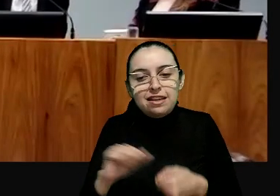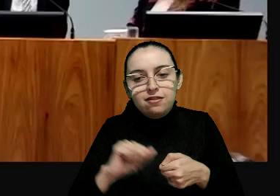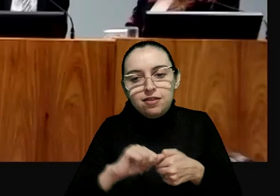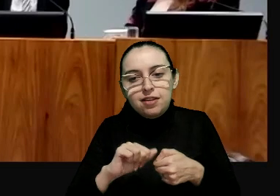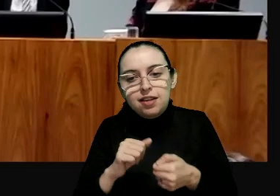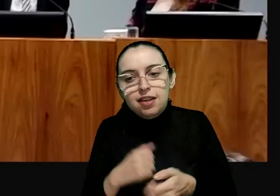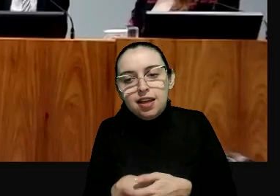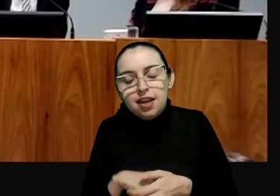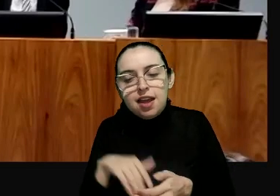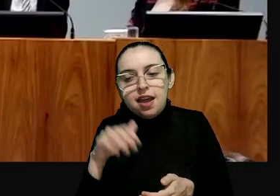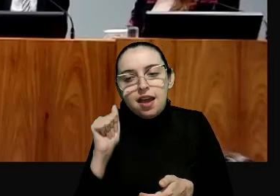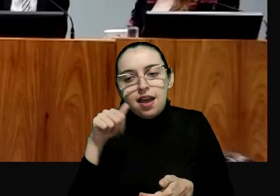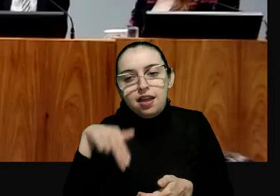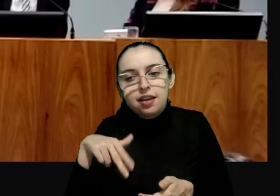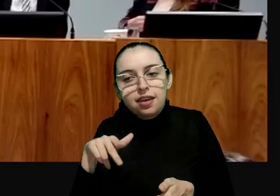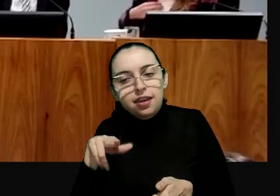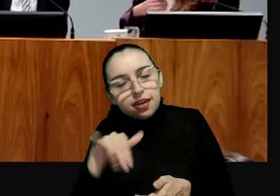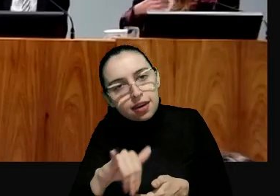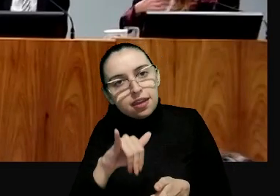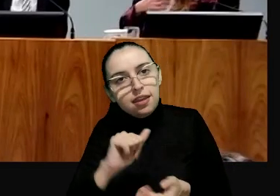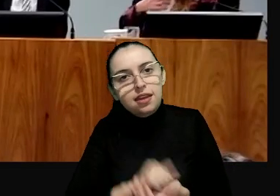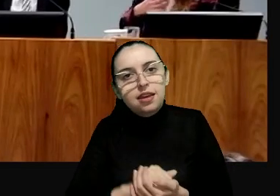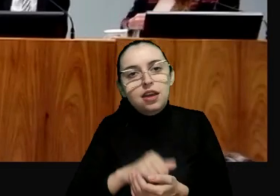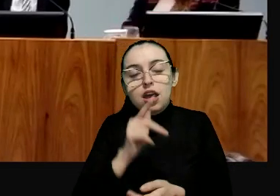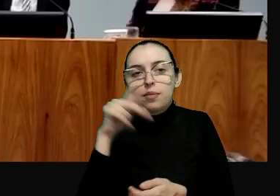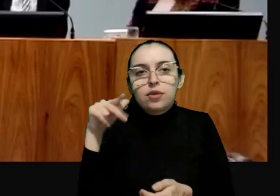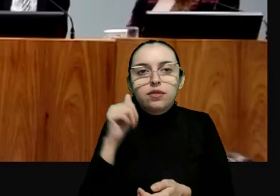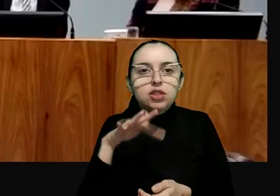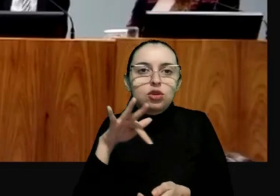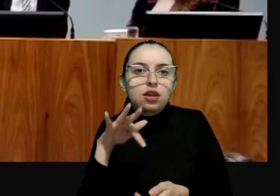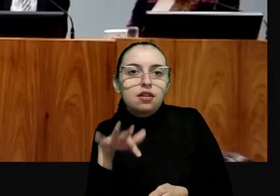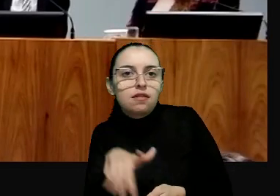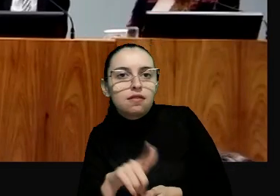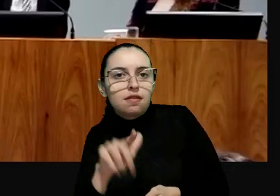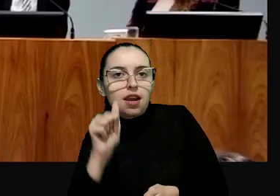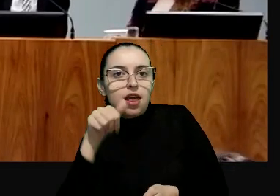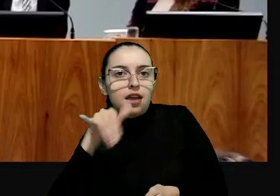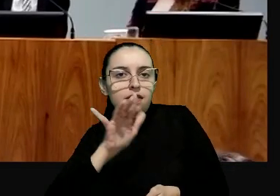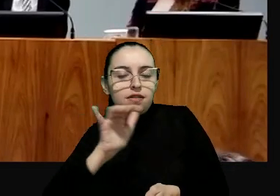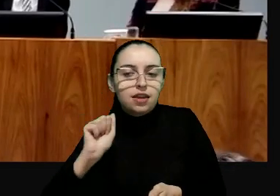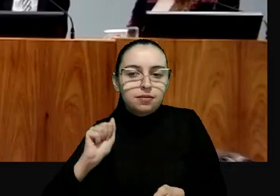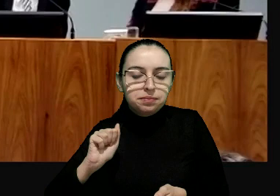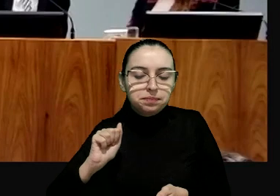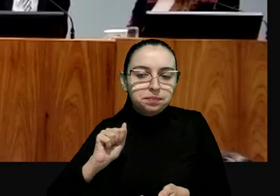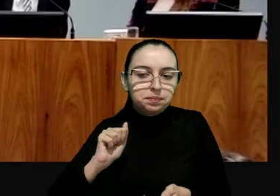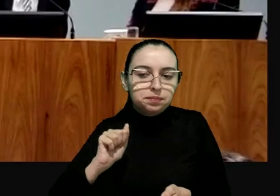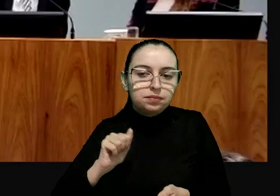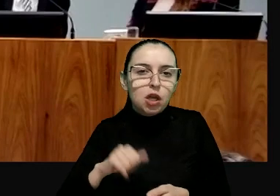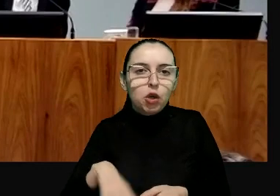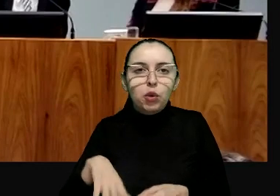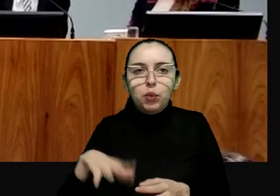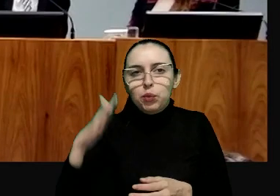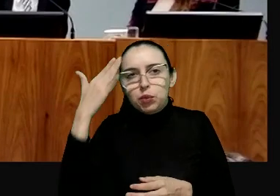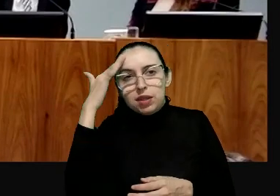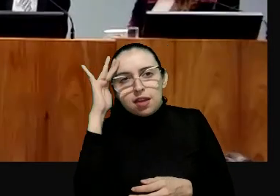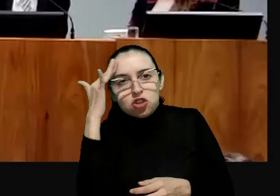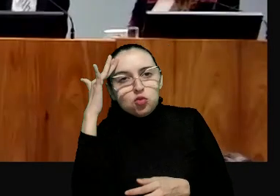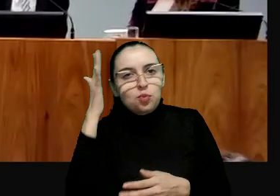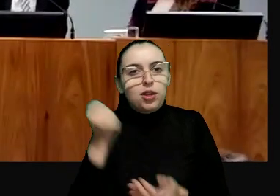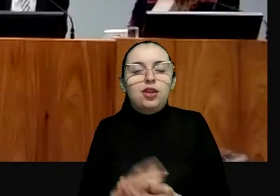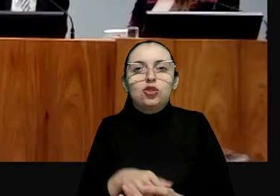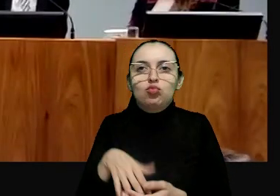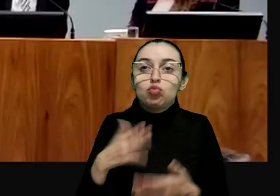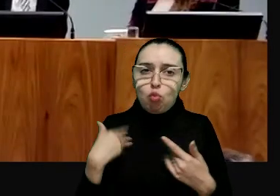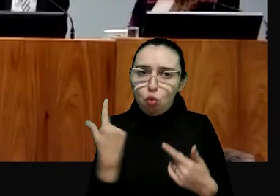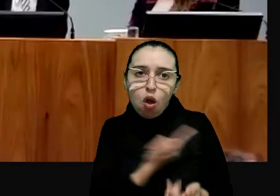Armin Von Bodandi, à professora Flávia Purvesan que nos brindaram com os seus conhecimentos se